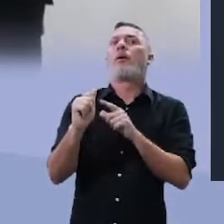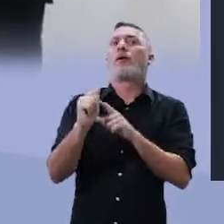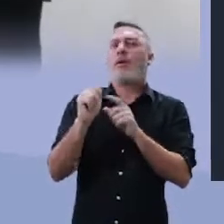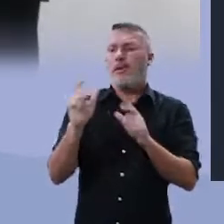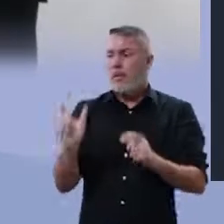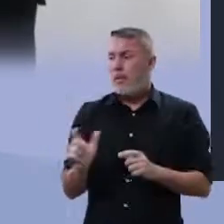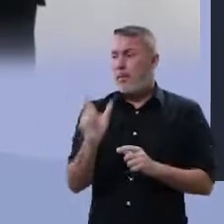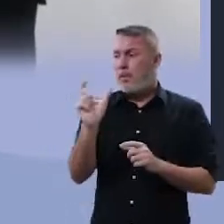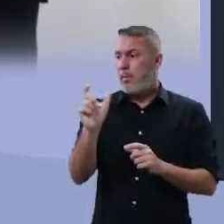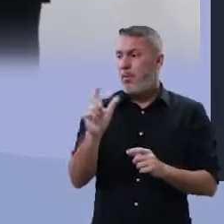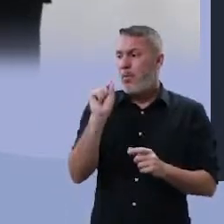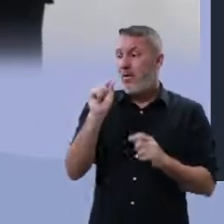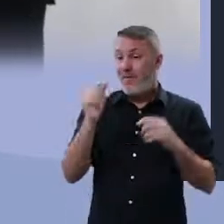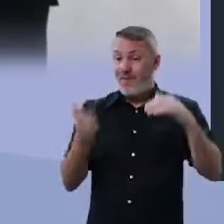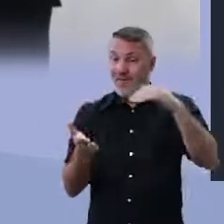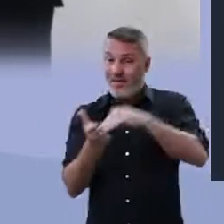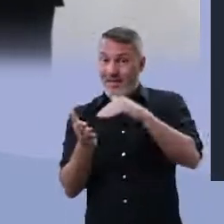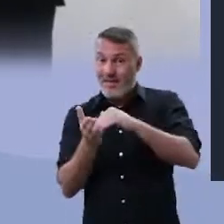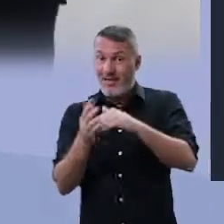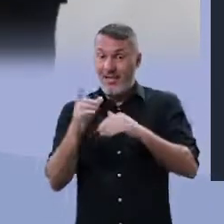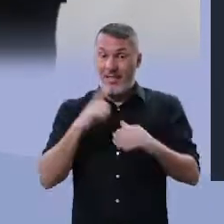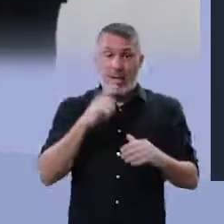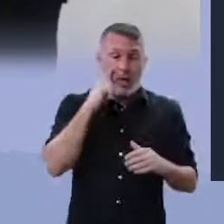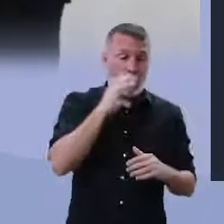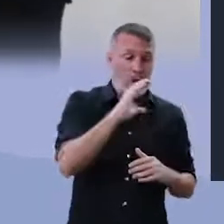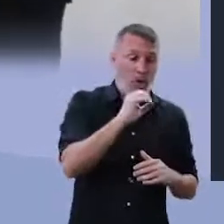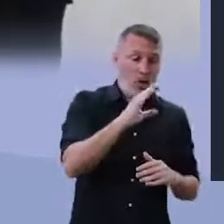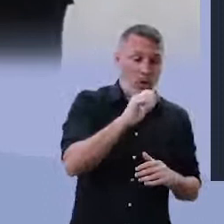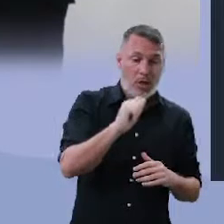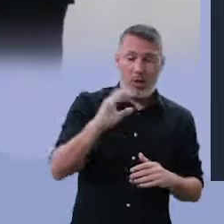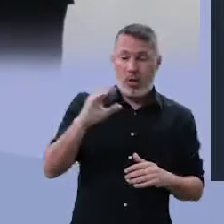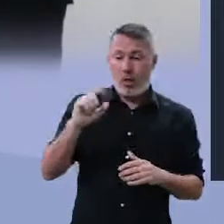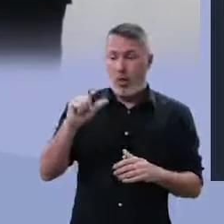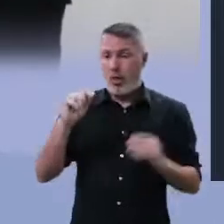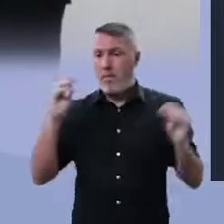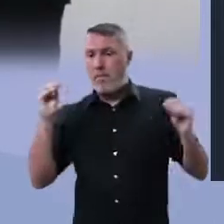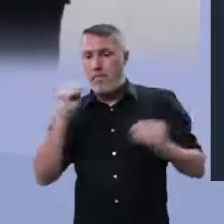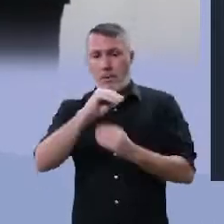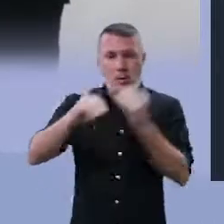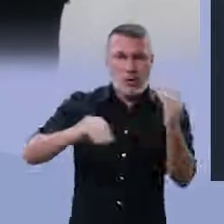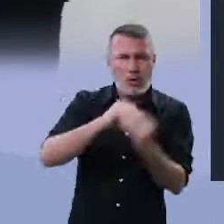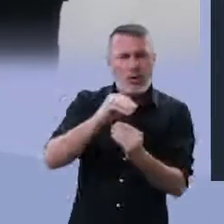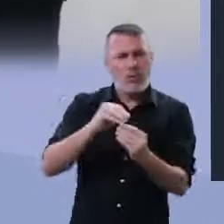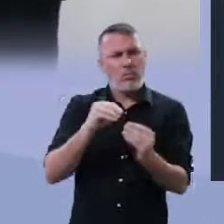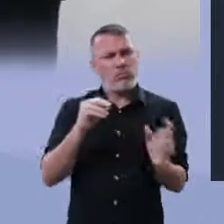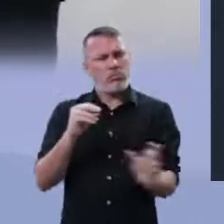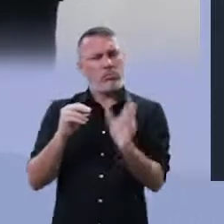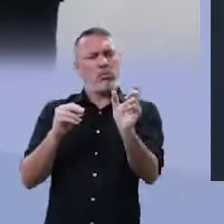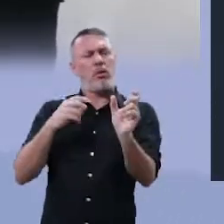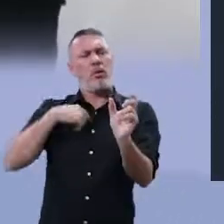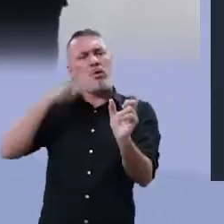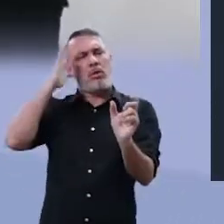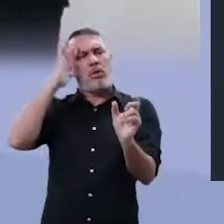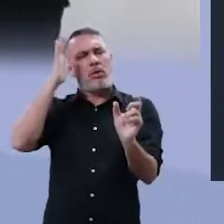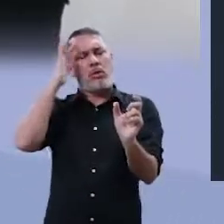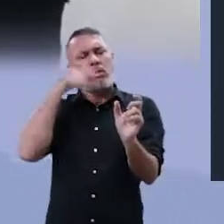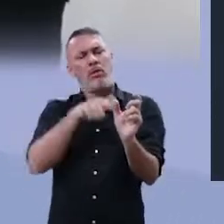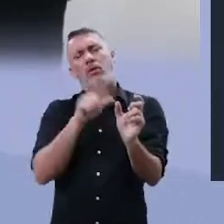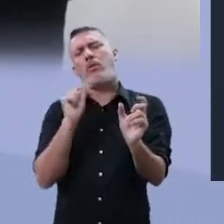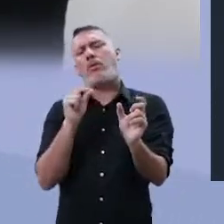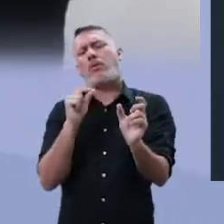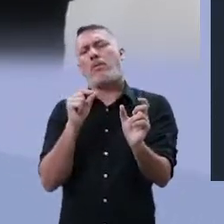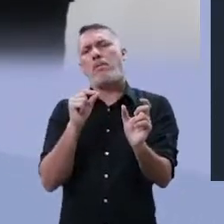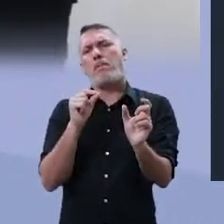coloca o termo cloaca, com a formação de Coca-Cola, ele está levando o leitor a refletir acerca do